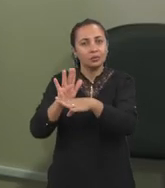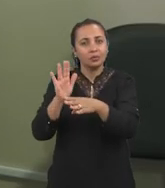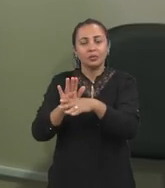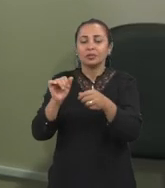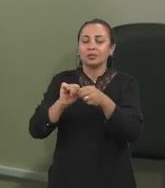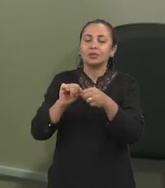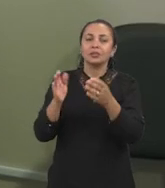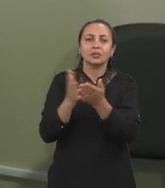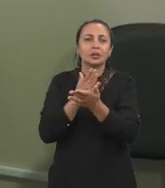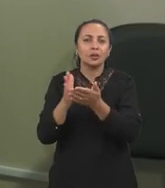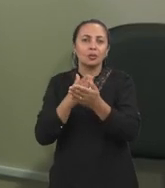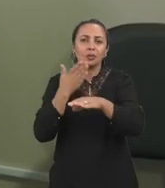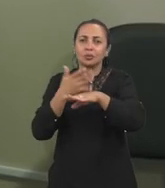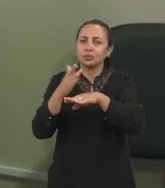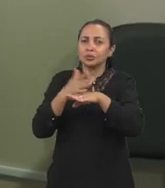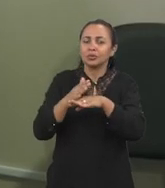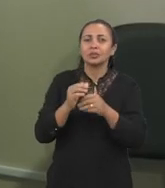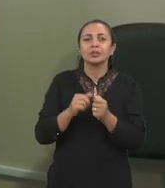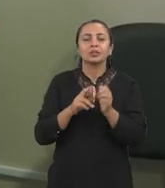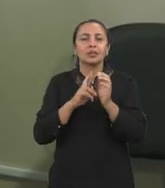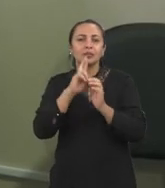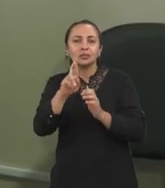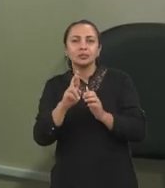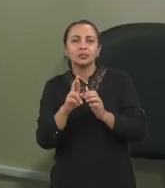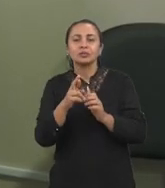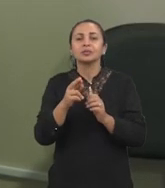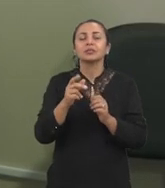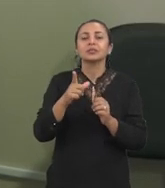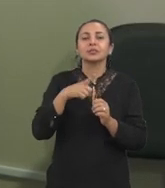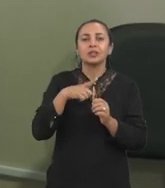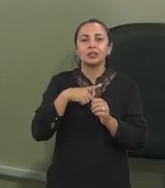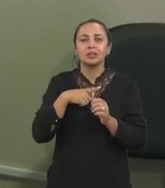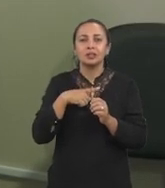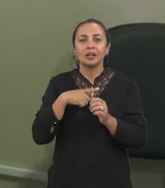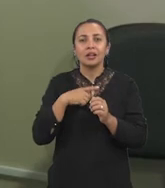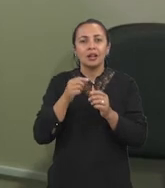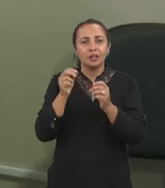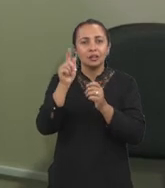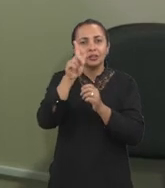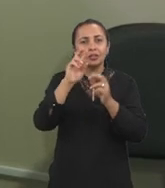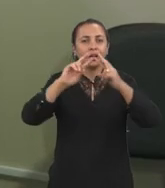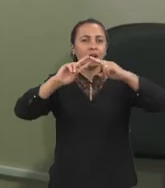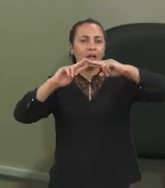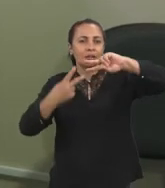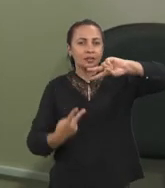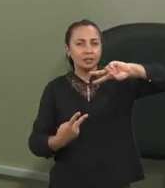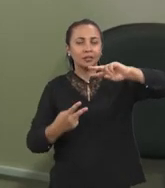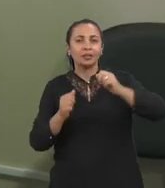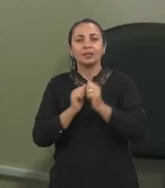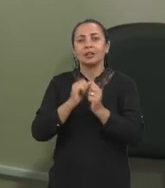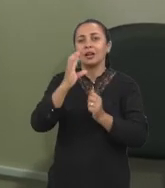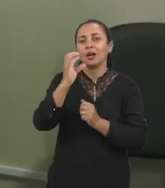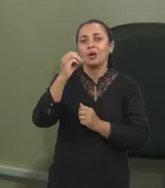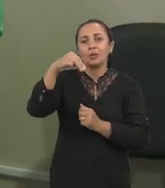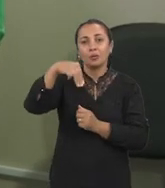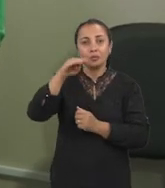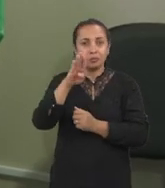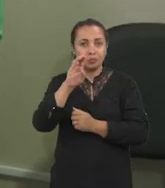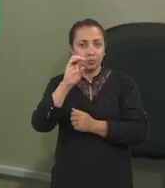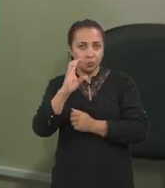simulações referentes a resultados de sequenciamentos genéticos da Kombucha, né, do